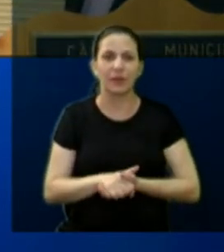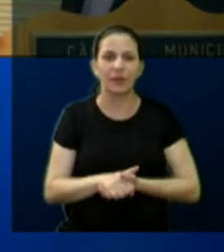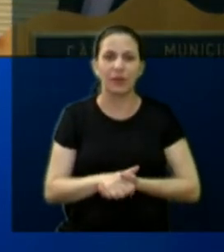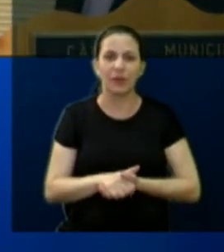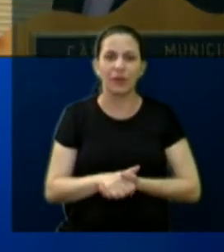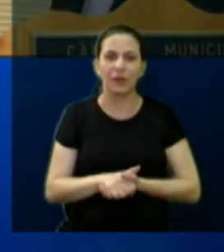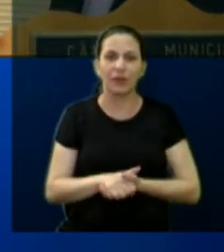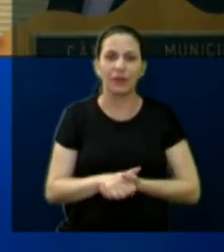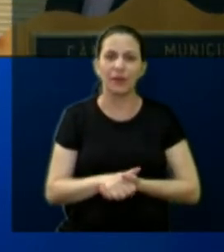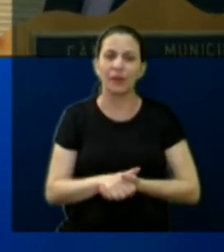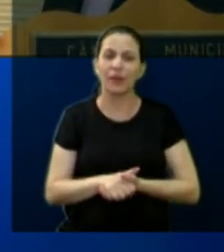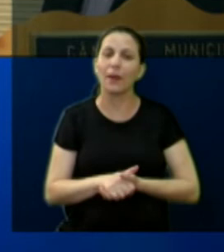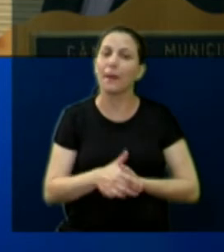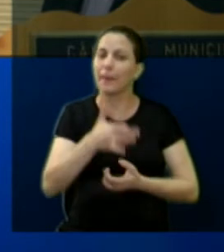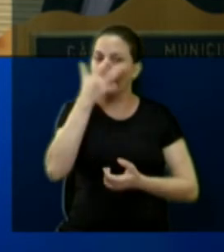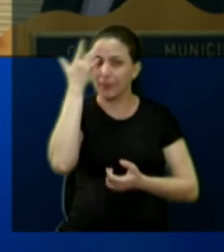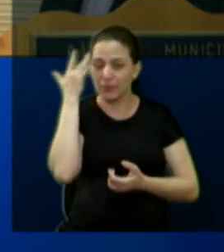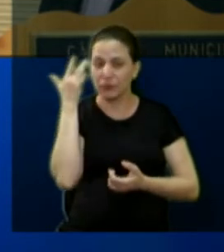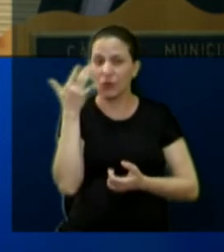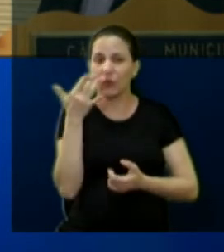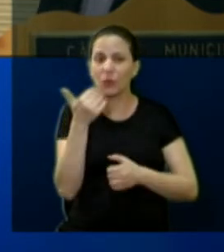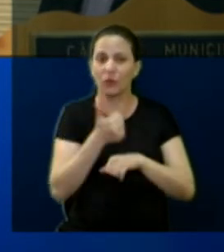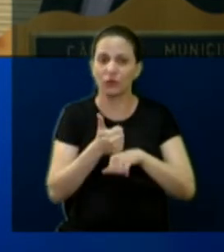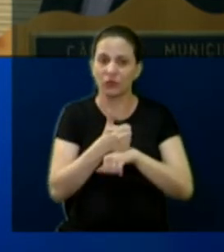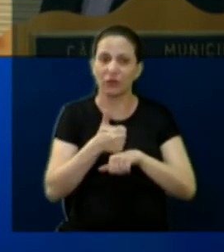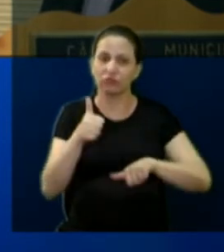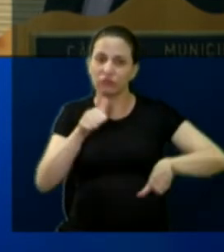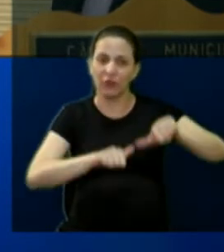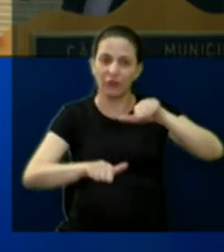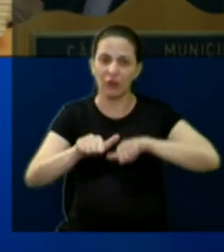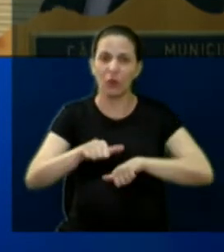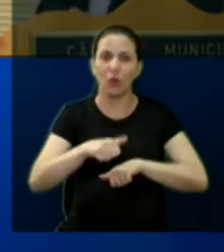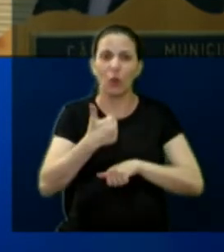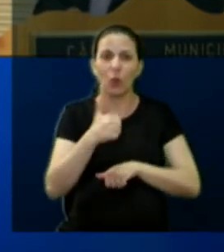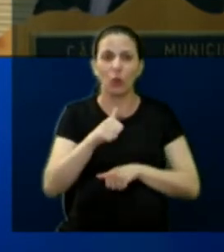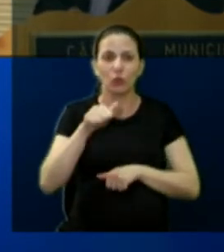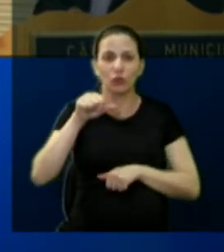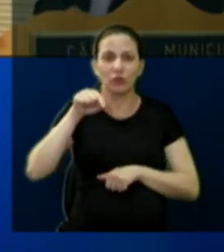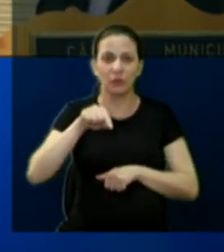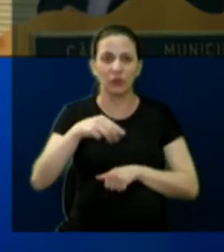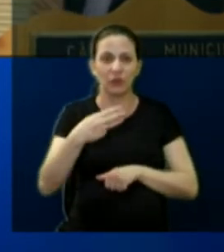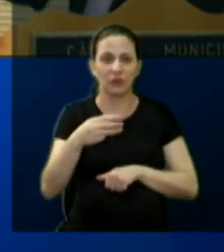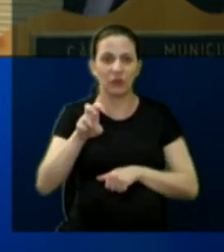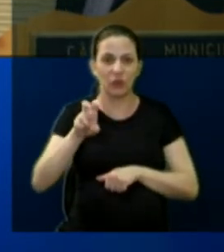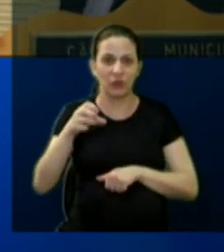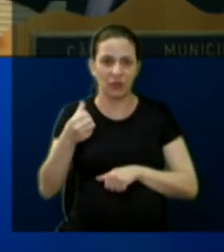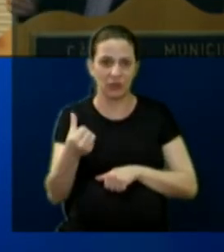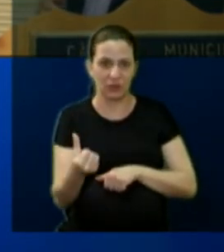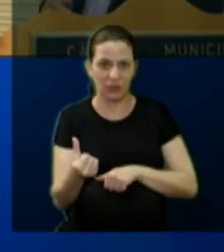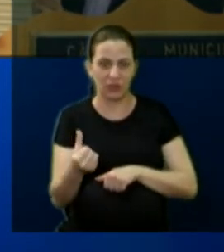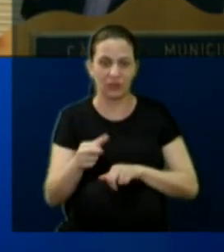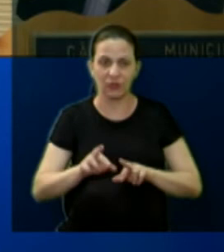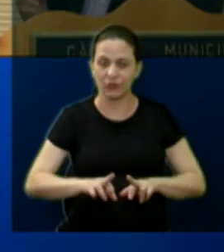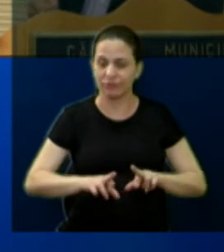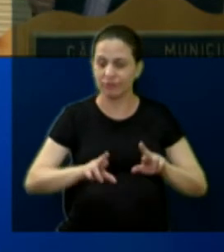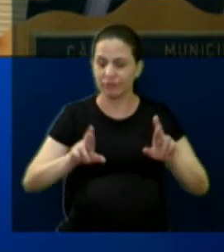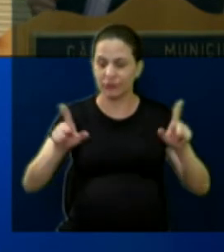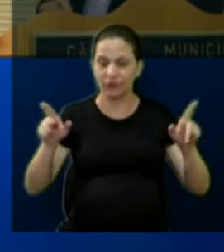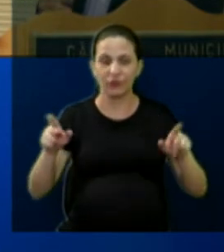quando o perito fixou, em 11.356. Uma distorção também de